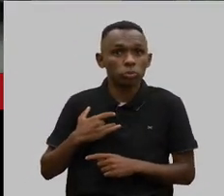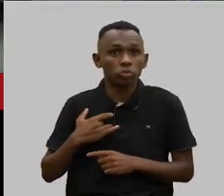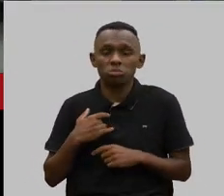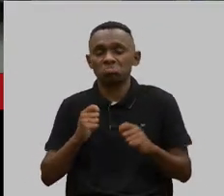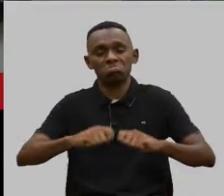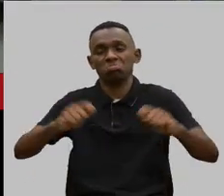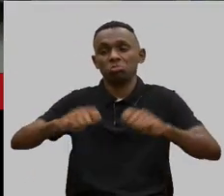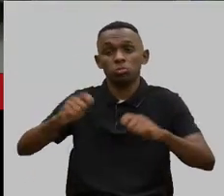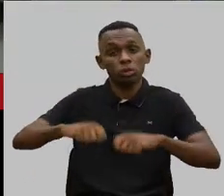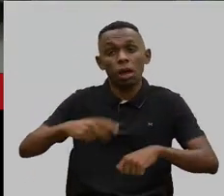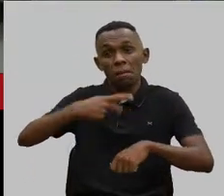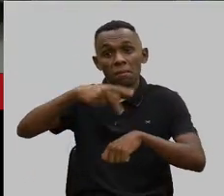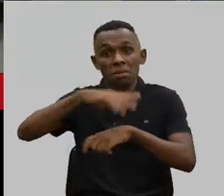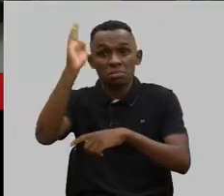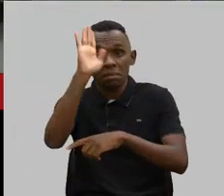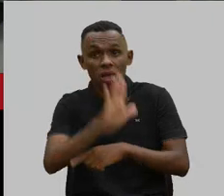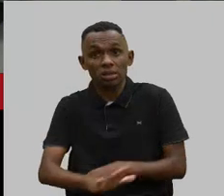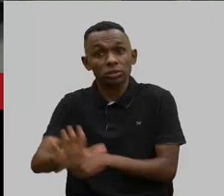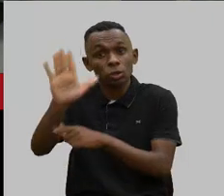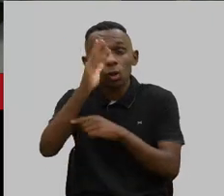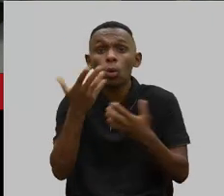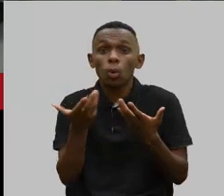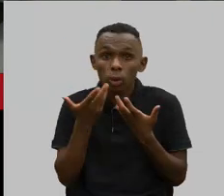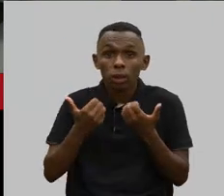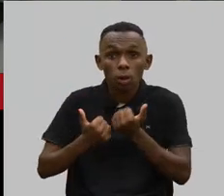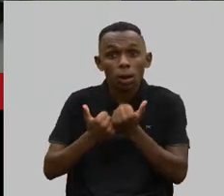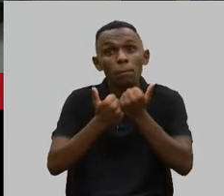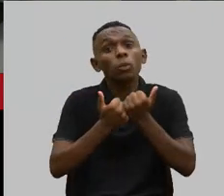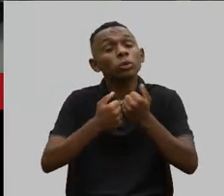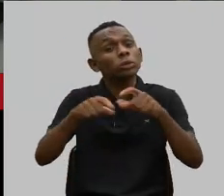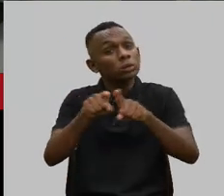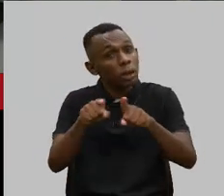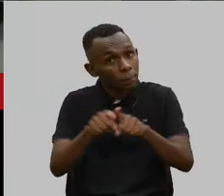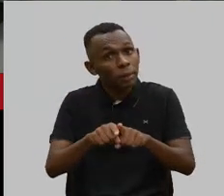nacional. E aí, eu queria também convidar os colegas para estudar